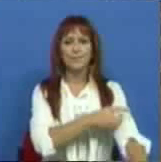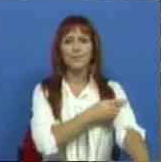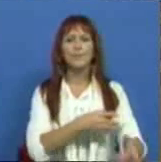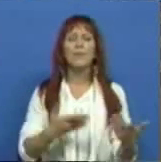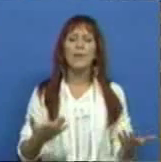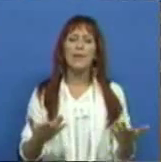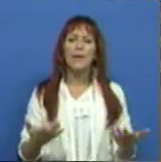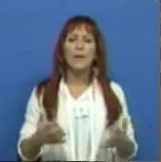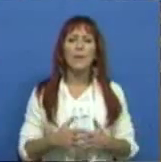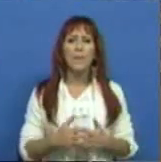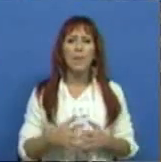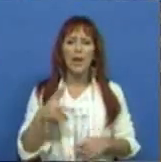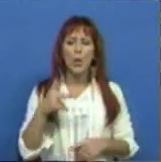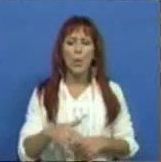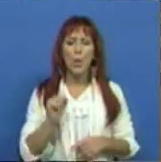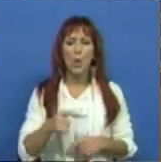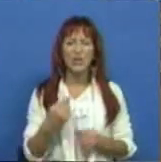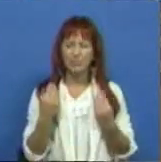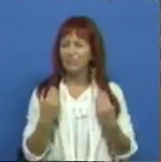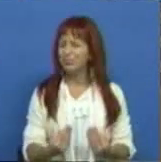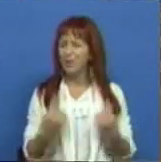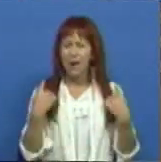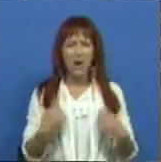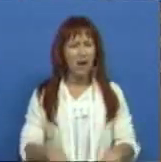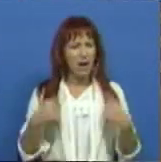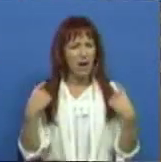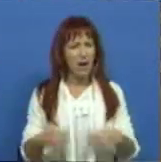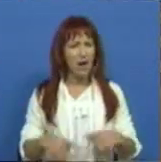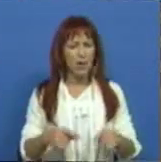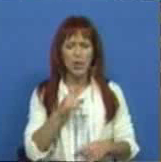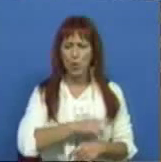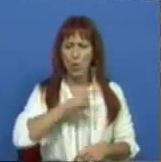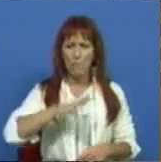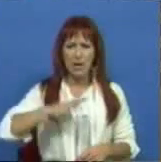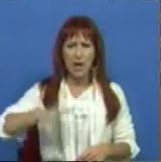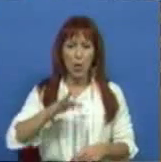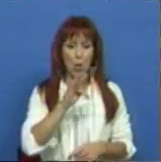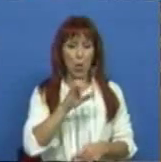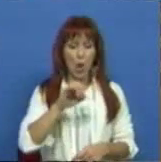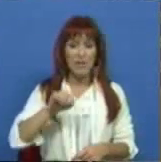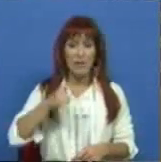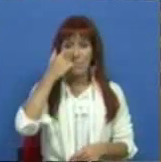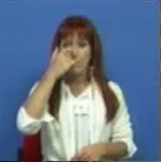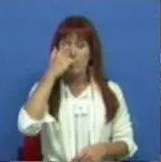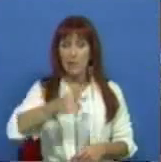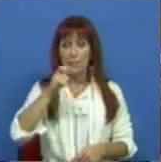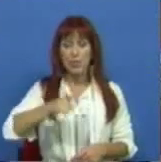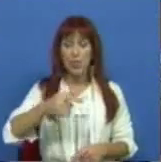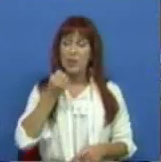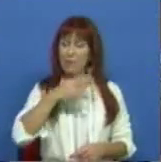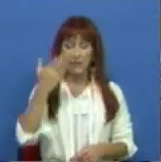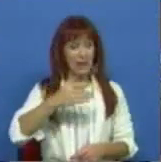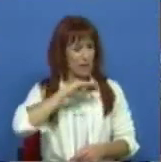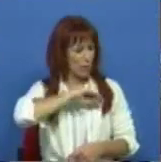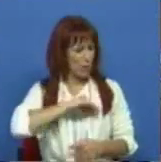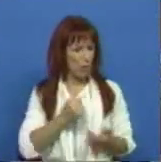É um corte de uma injustiça brutal, 1 milhão e 400 mil beneficiários perderam